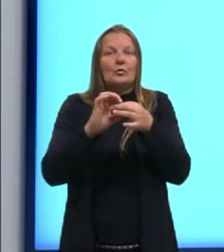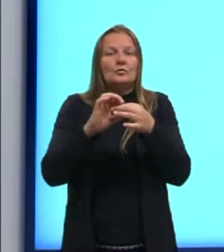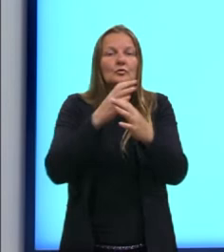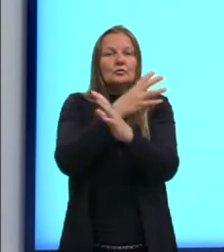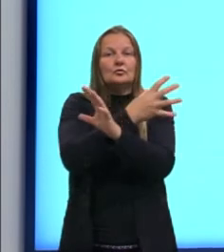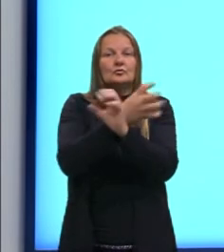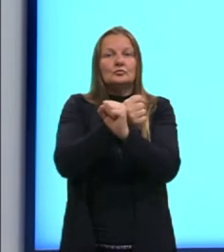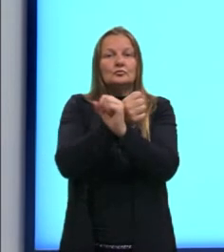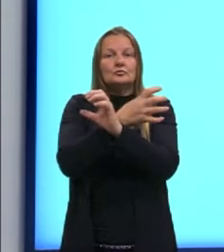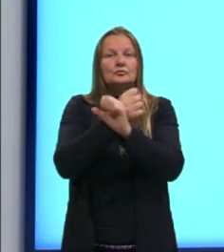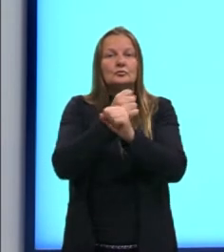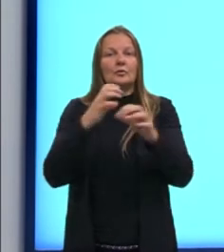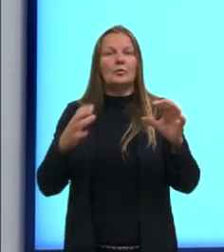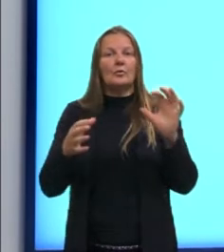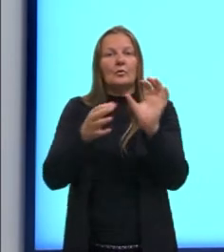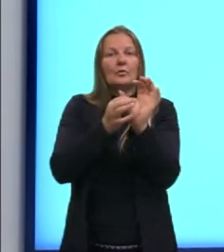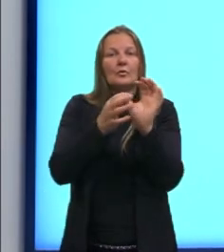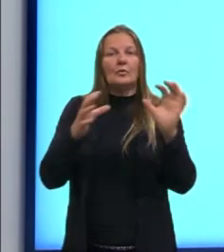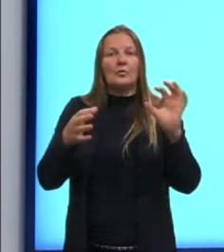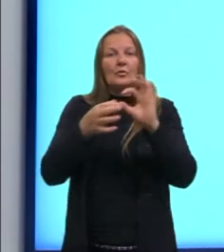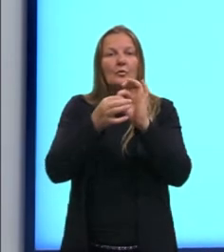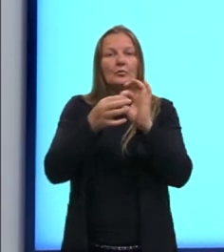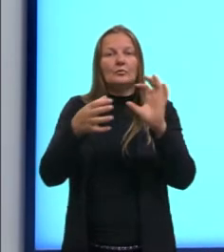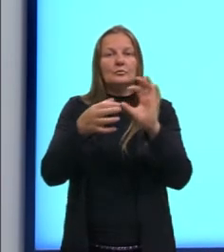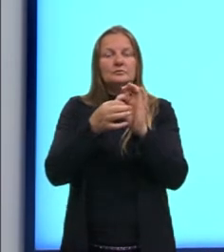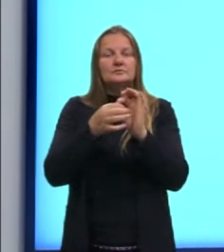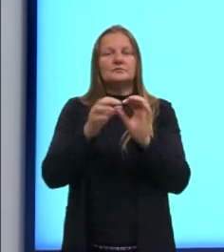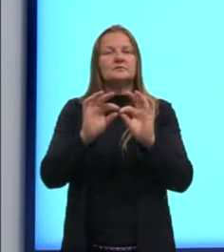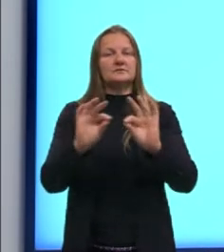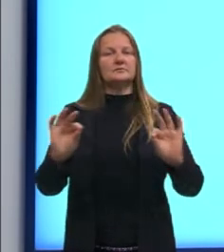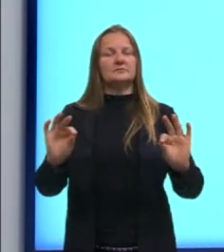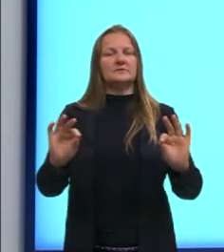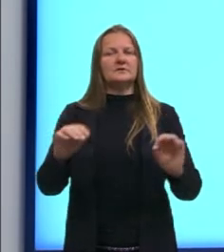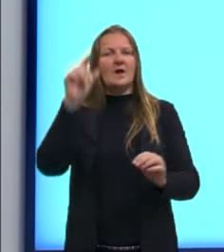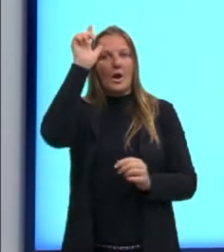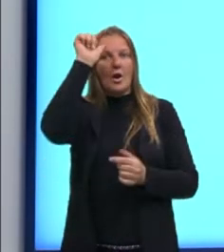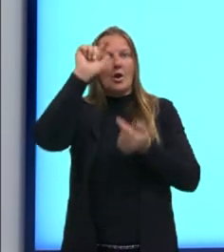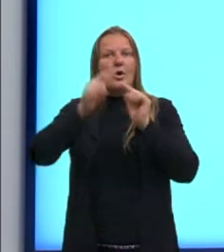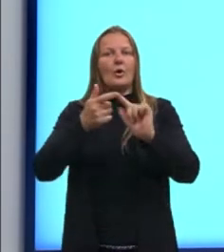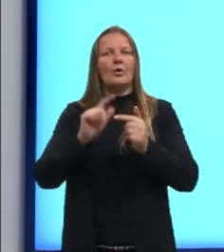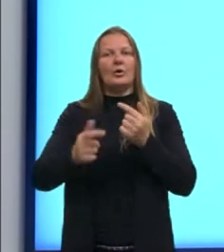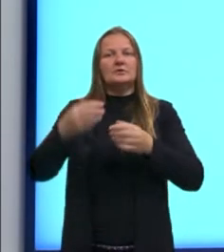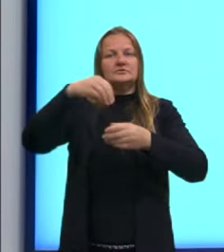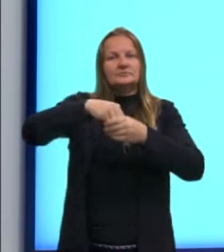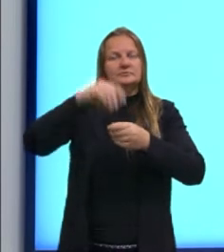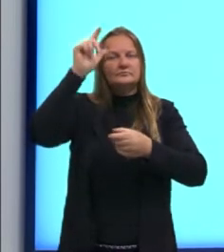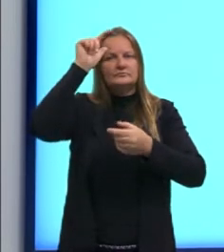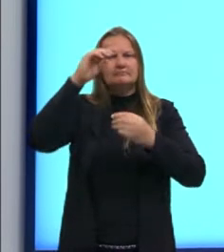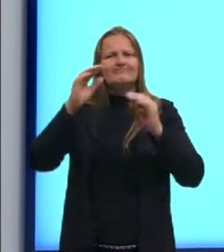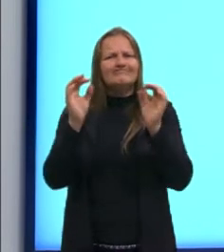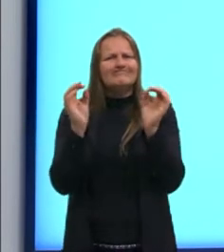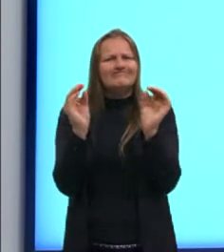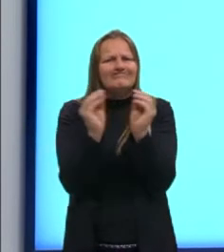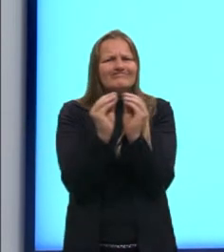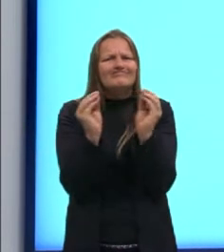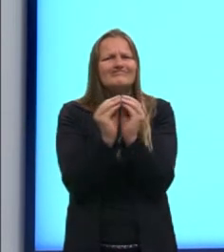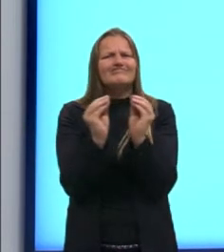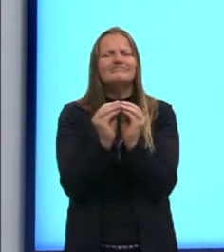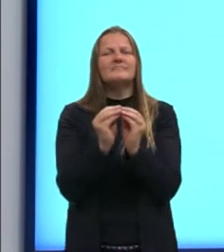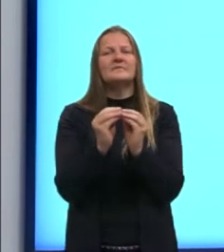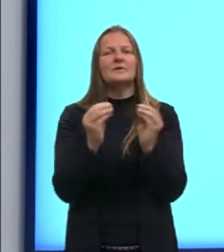lógicos. Eles são, então, de maneira simples, né? Palavras utilizadas para formar proposições